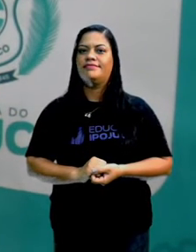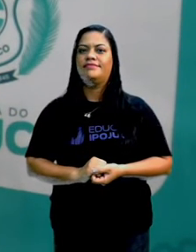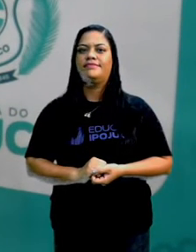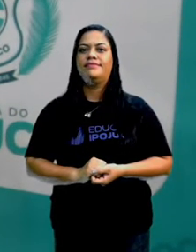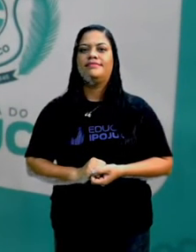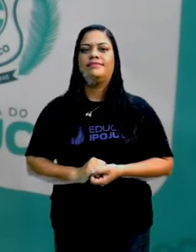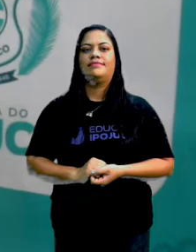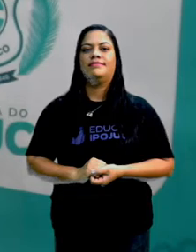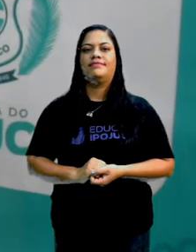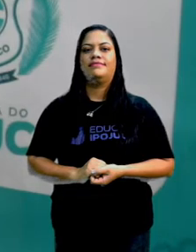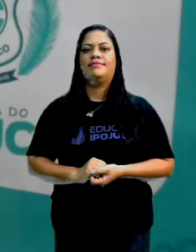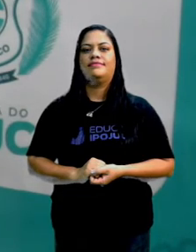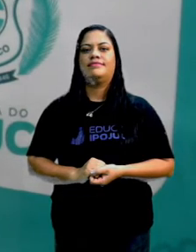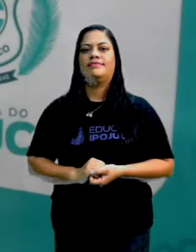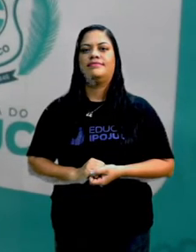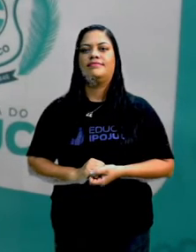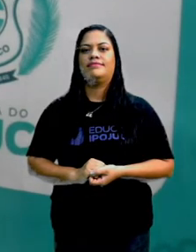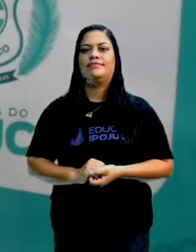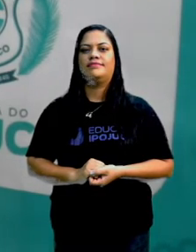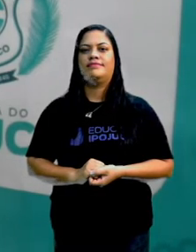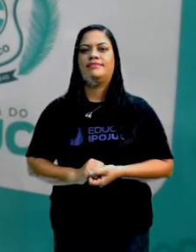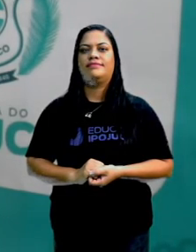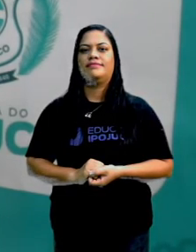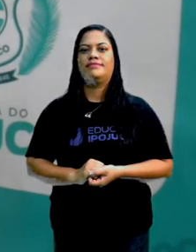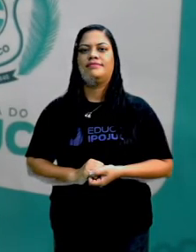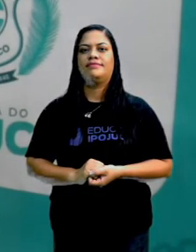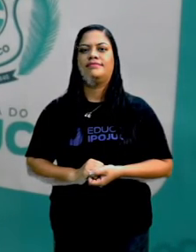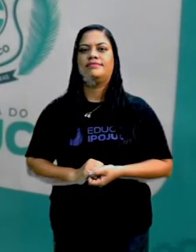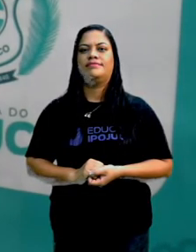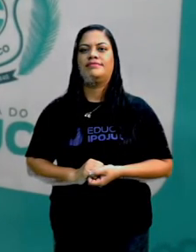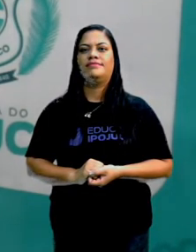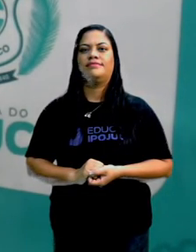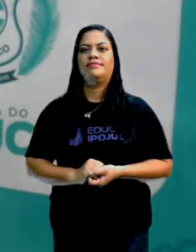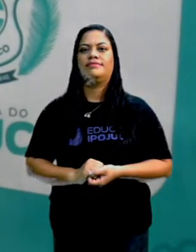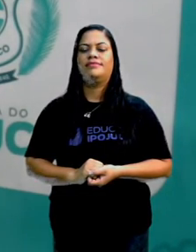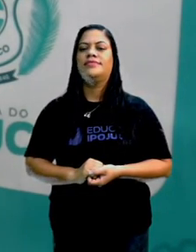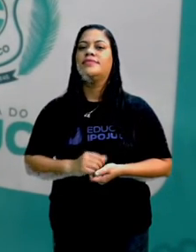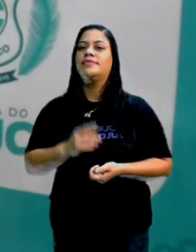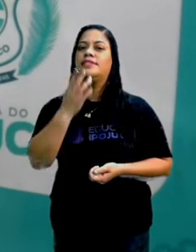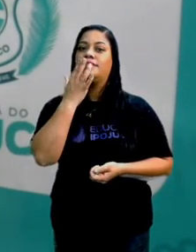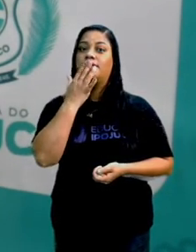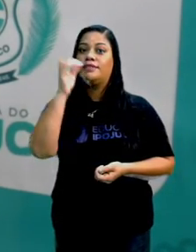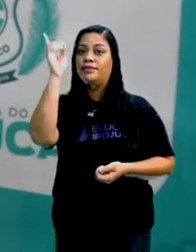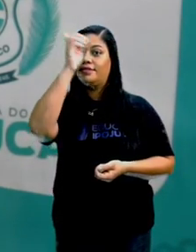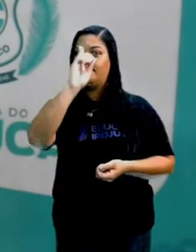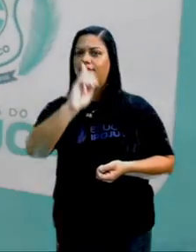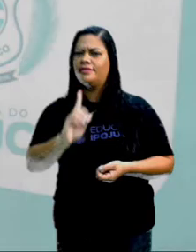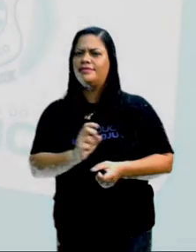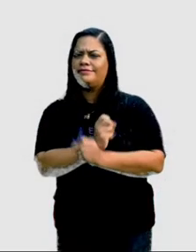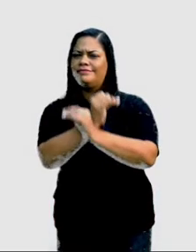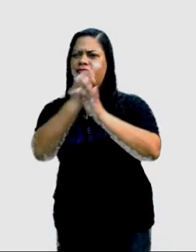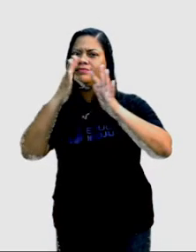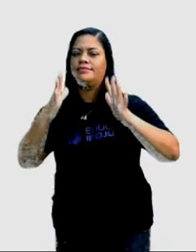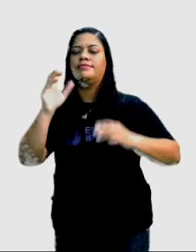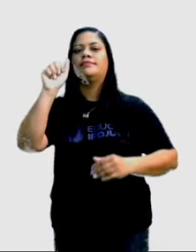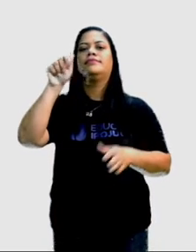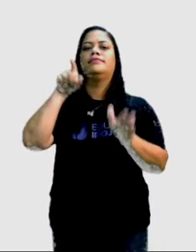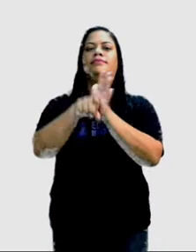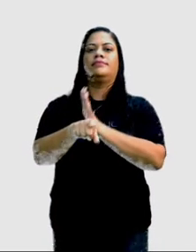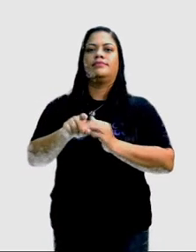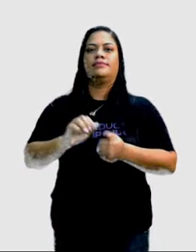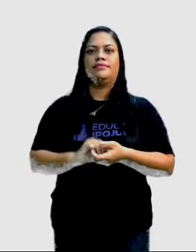a cor amarelinha, não isso? Então, a letra A, perdão.